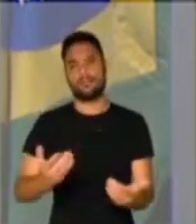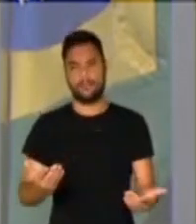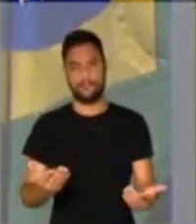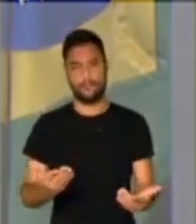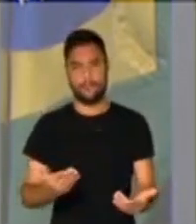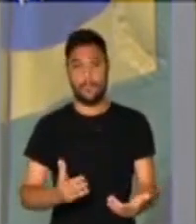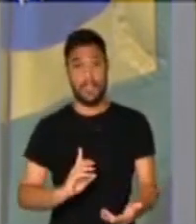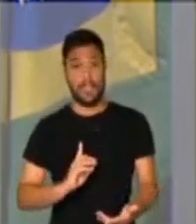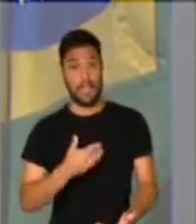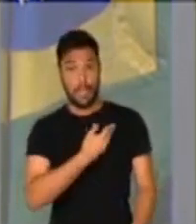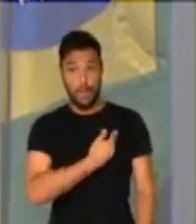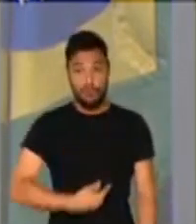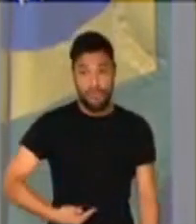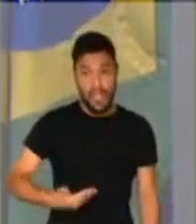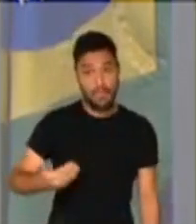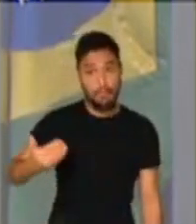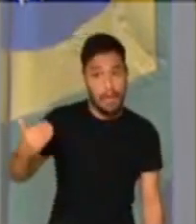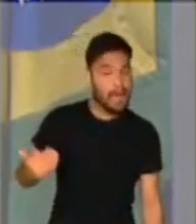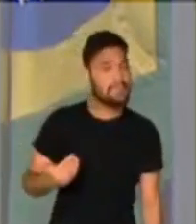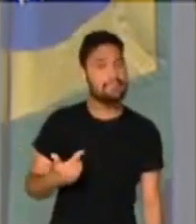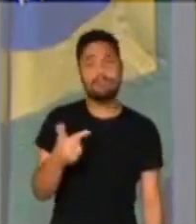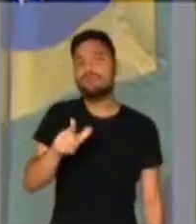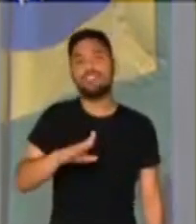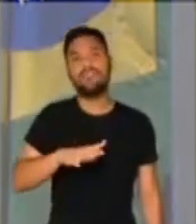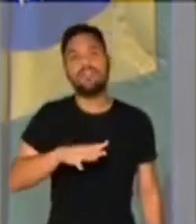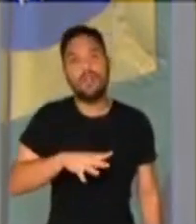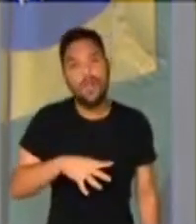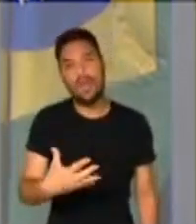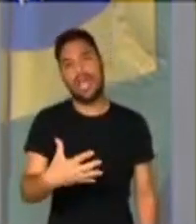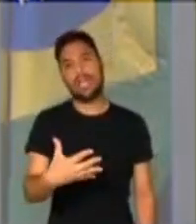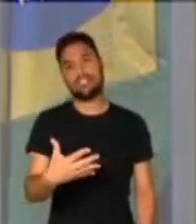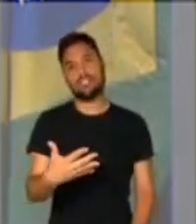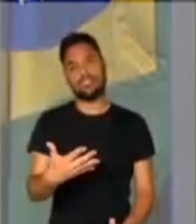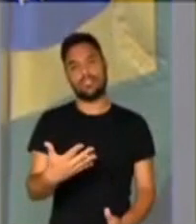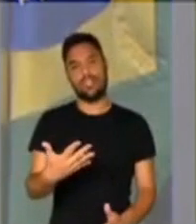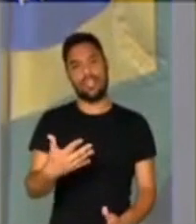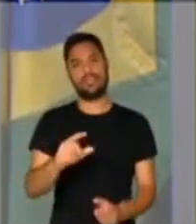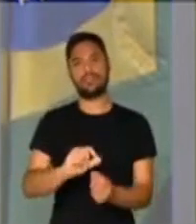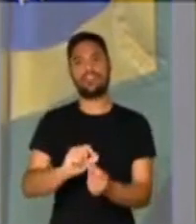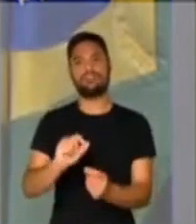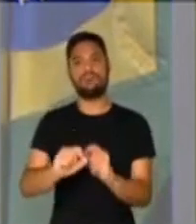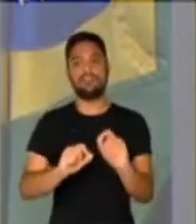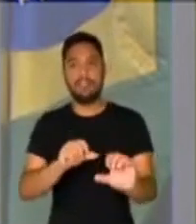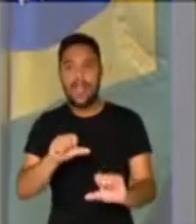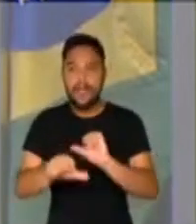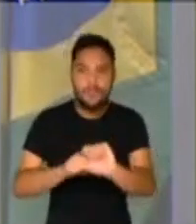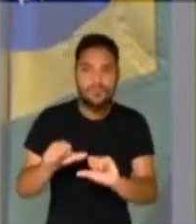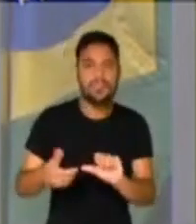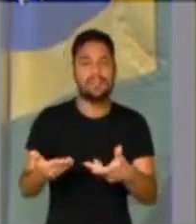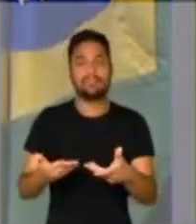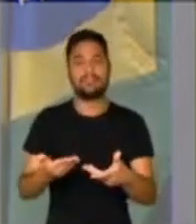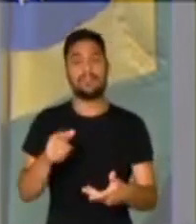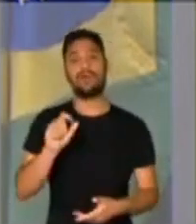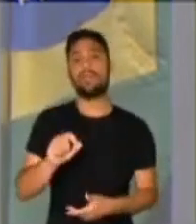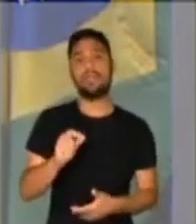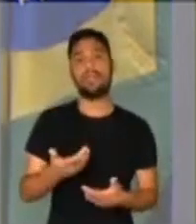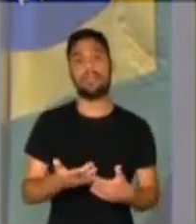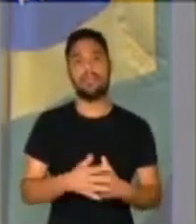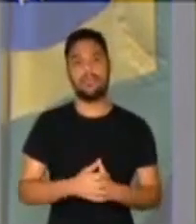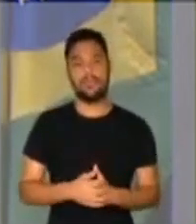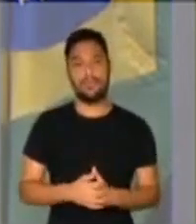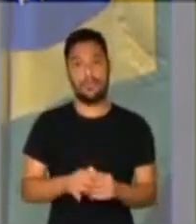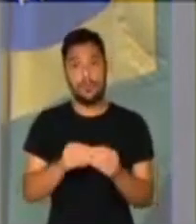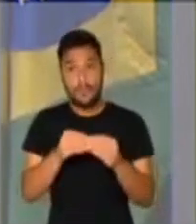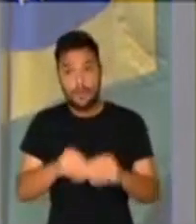E que nenhum governo teve a coragem para fazer as mudanças em que cortam na própria